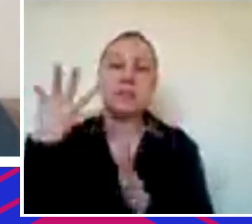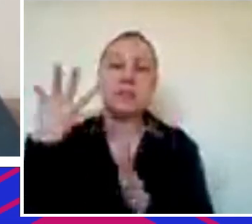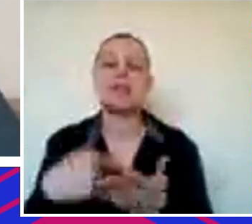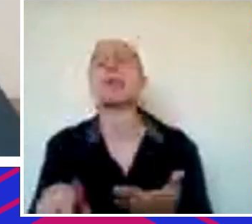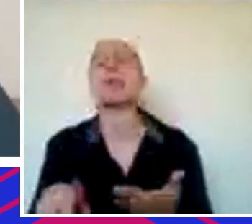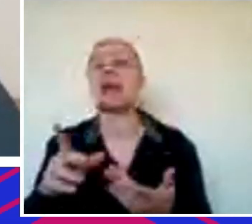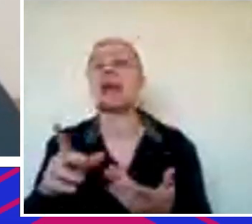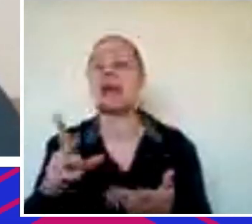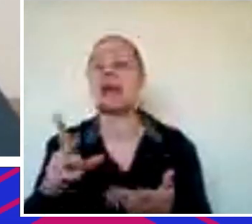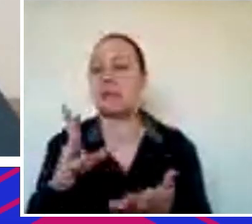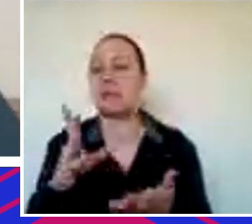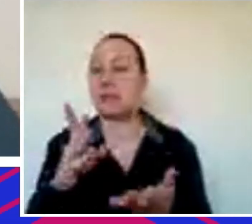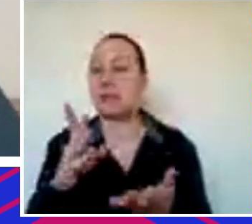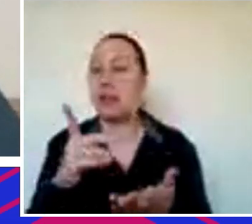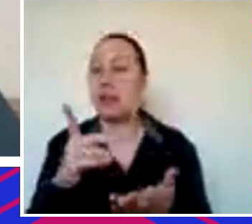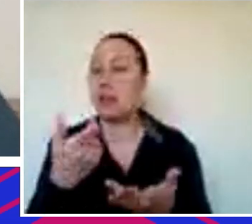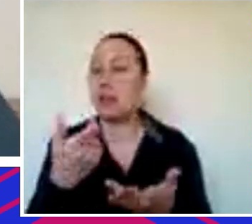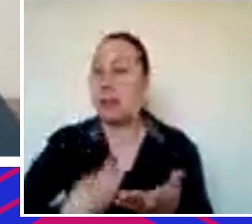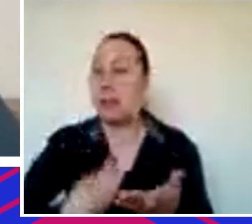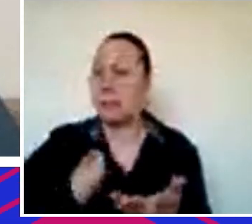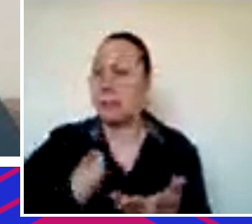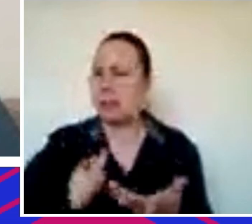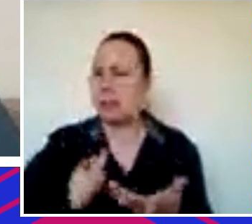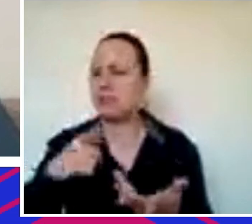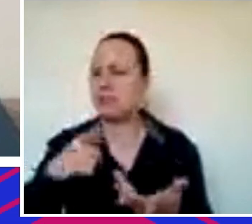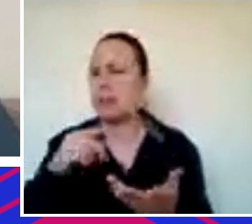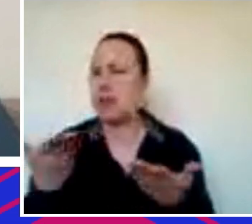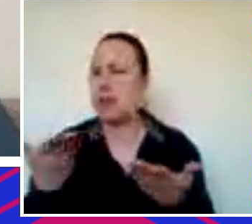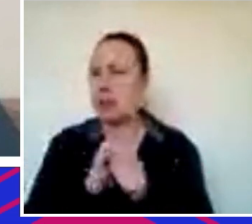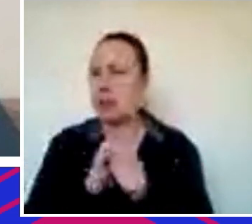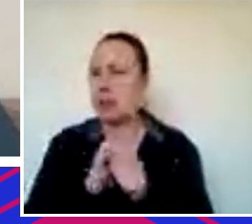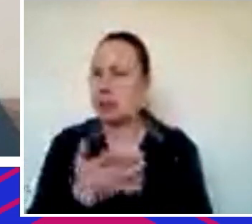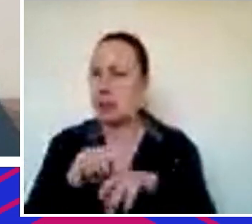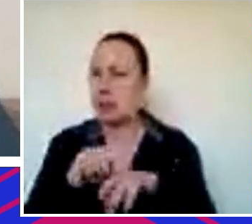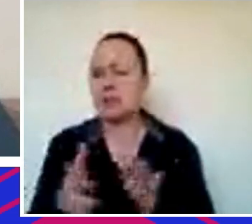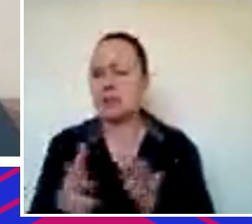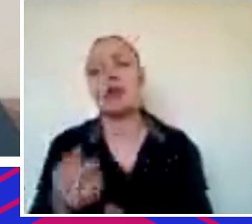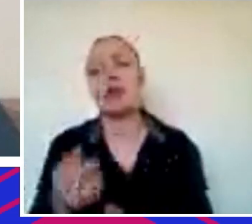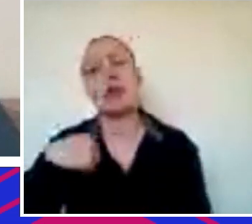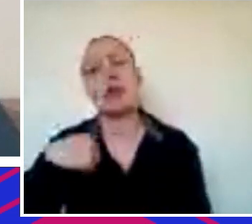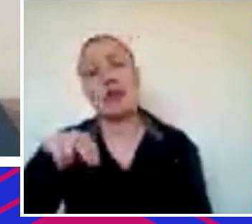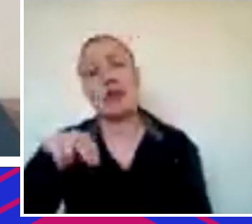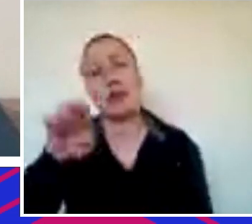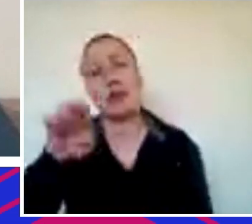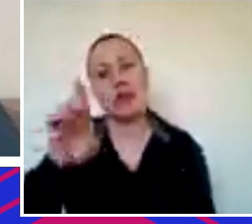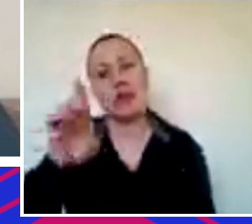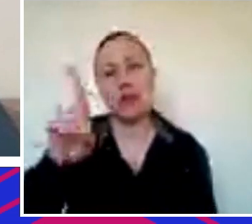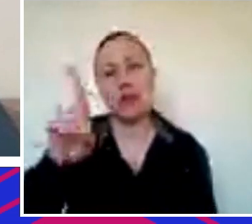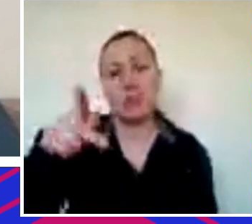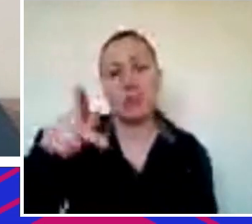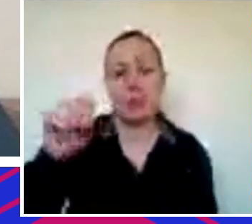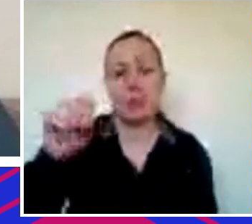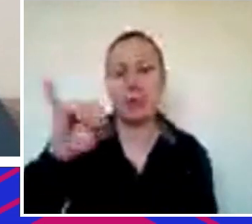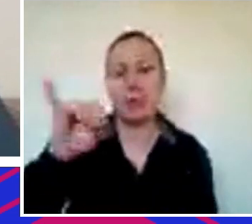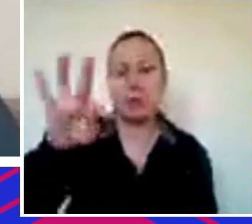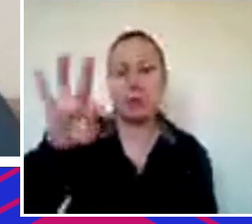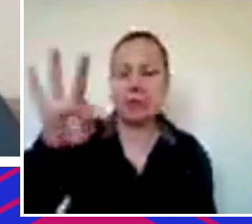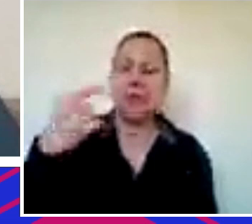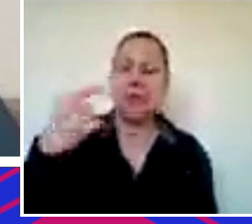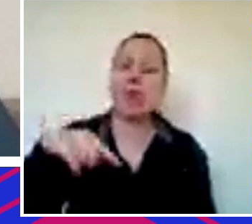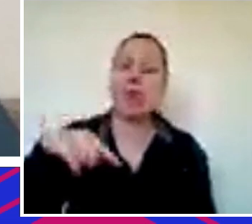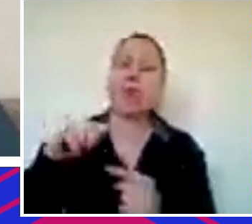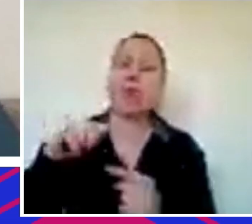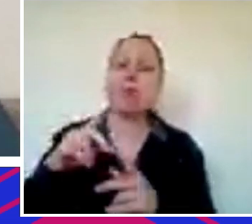Muito, muito bom. Meu nome é Anderson Teza, sou sócio fundador da Redpoint Ventures. Nós somos um fundo de venture capital